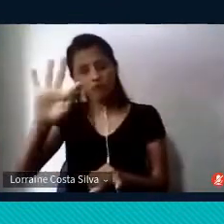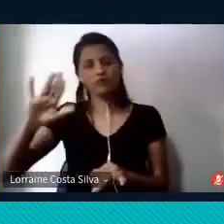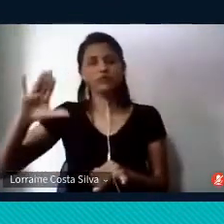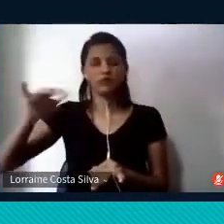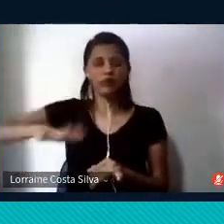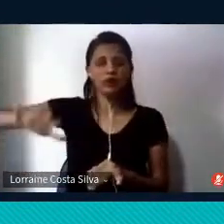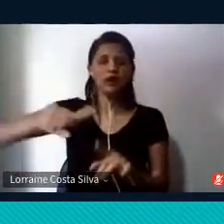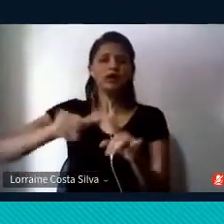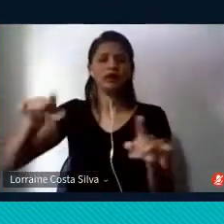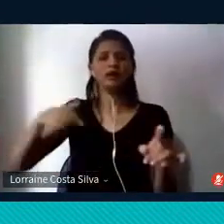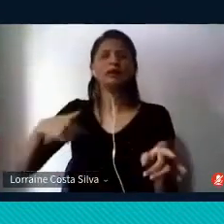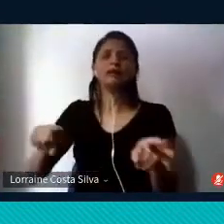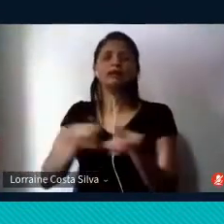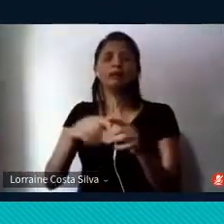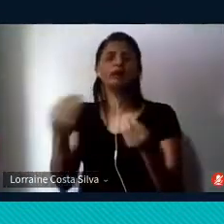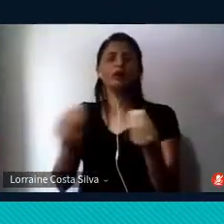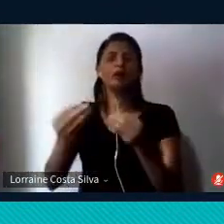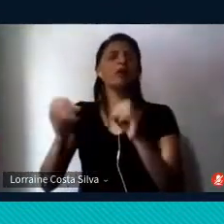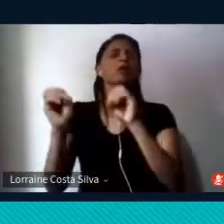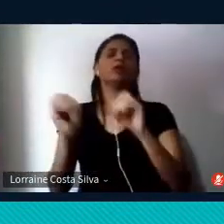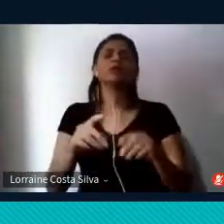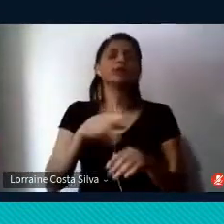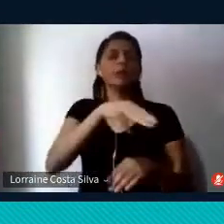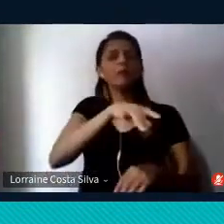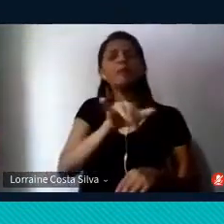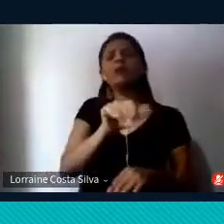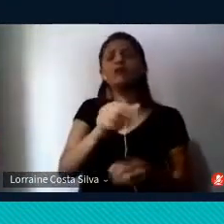de educação para a mídia, ou seja, como a gente pode